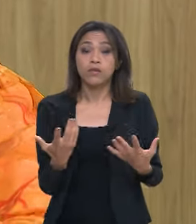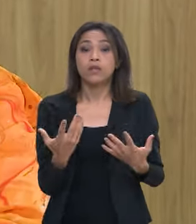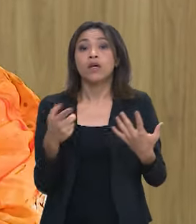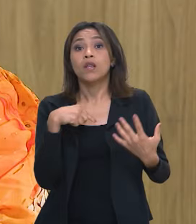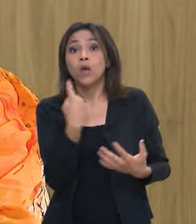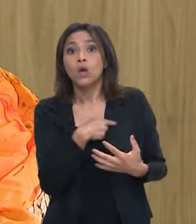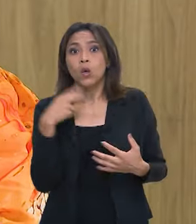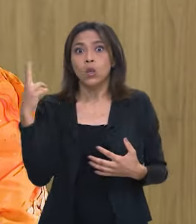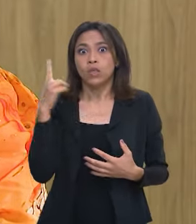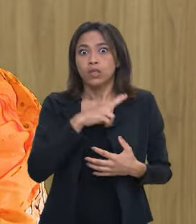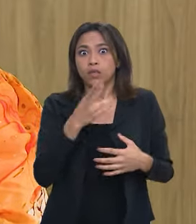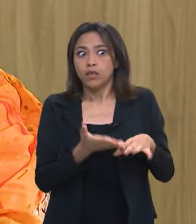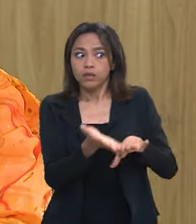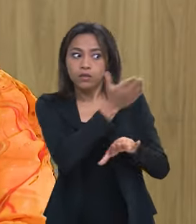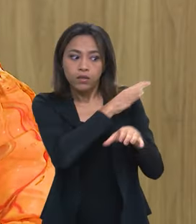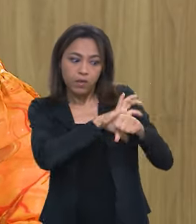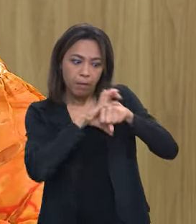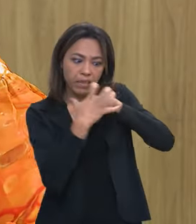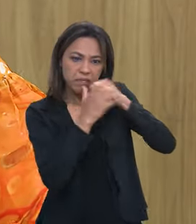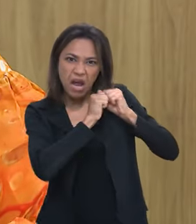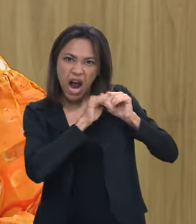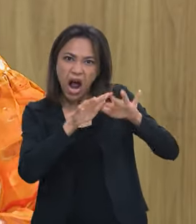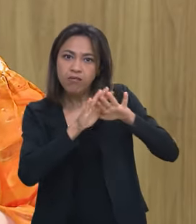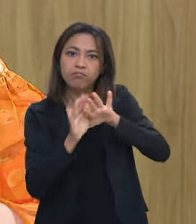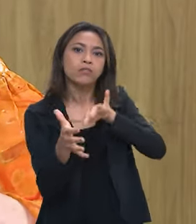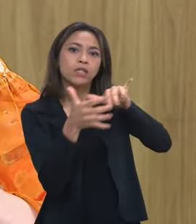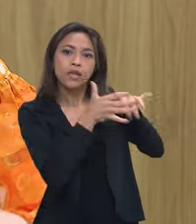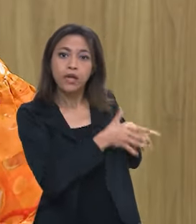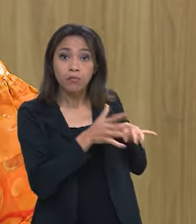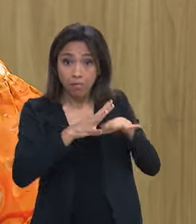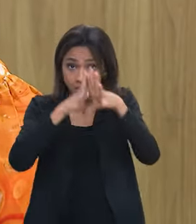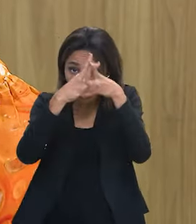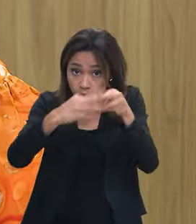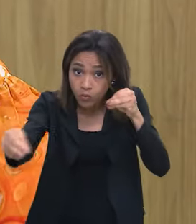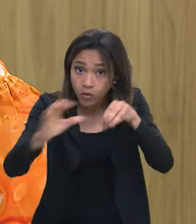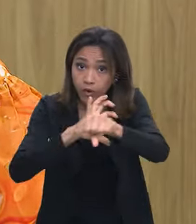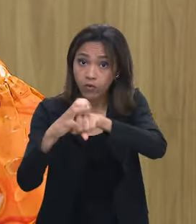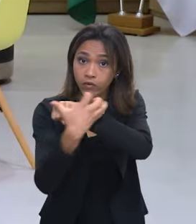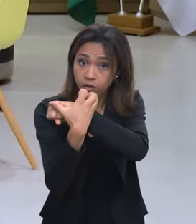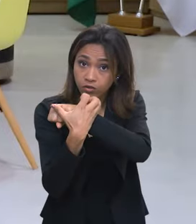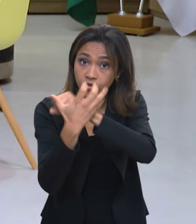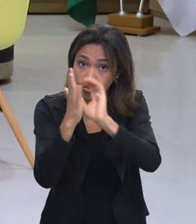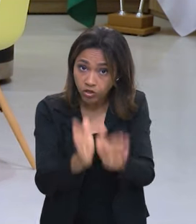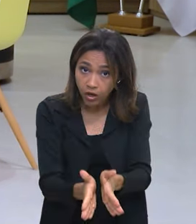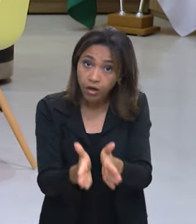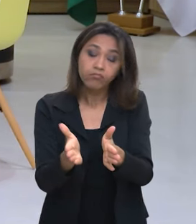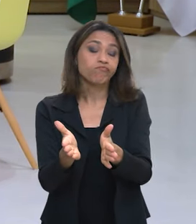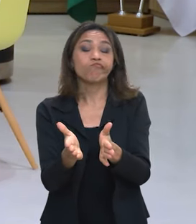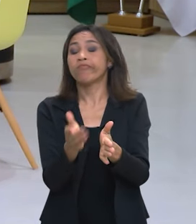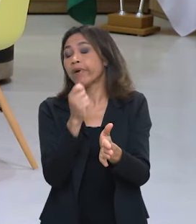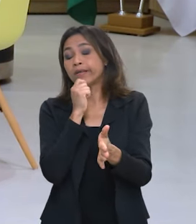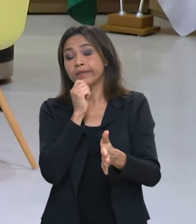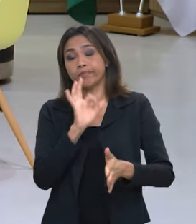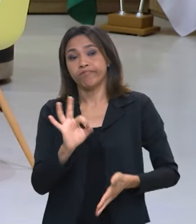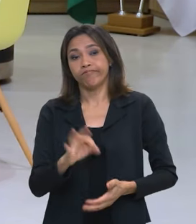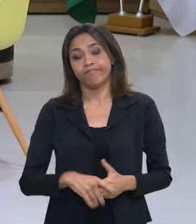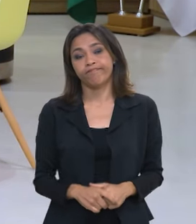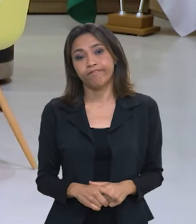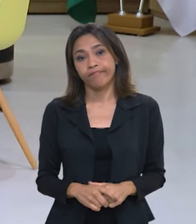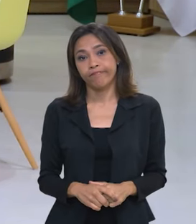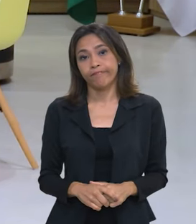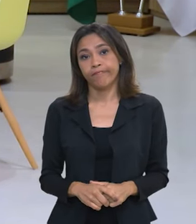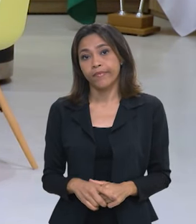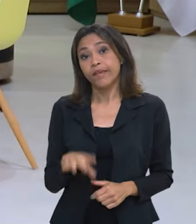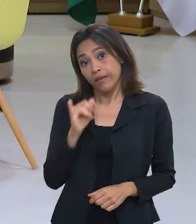saímos da situação da emergência sanitária mas nós não eliminamos a Covid-19 como problema de saúde pública